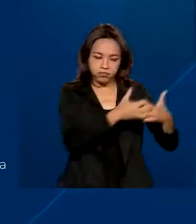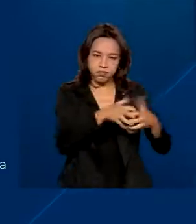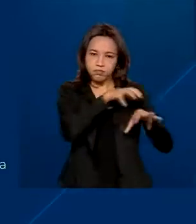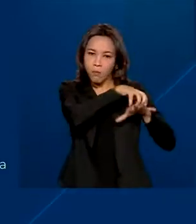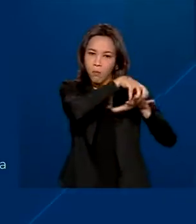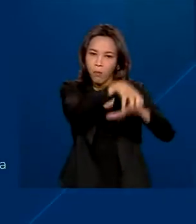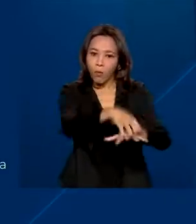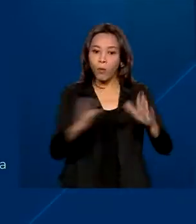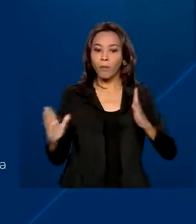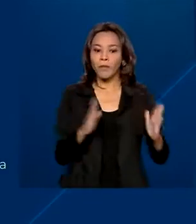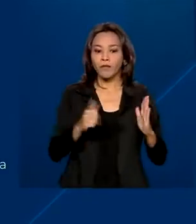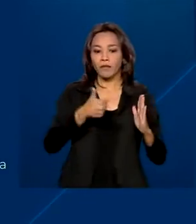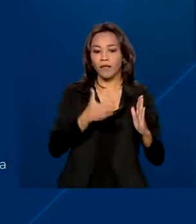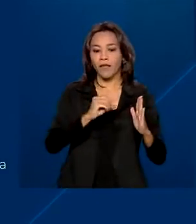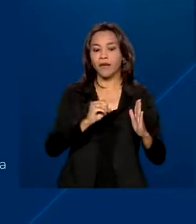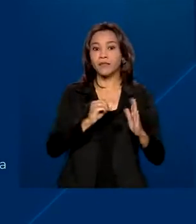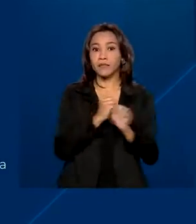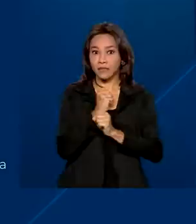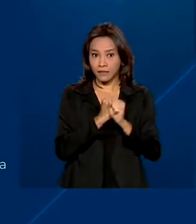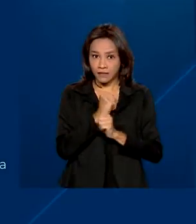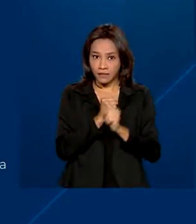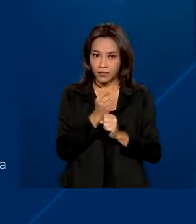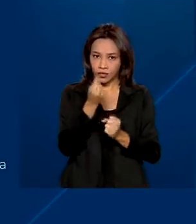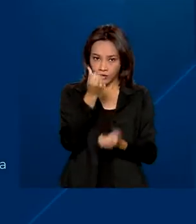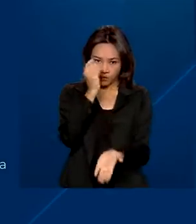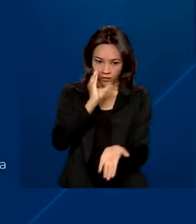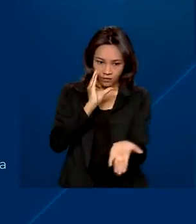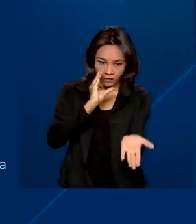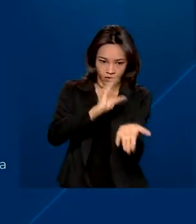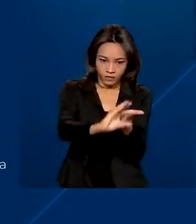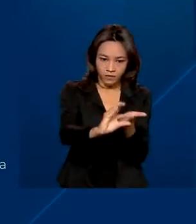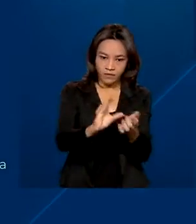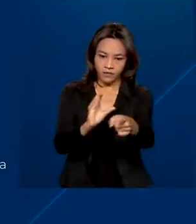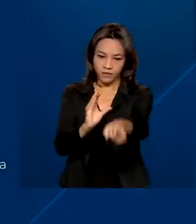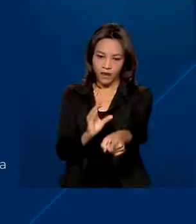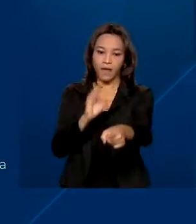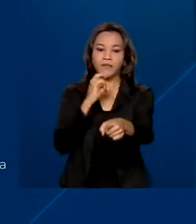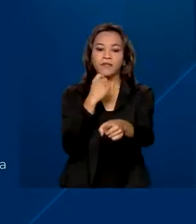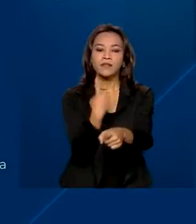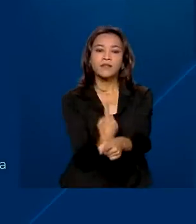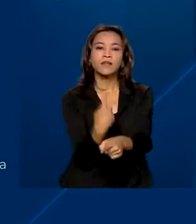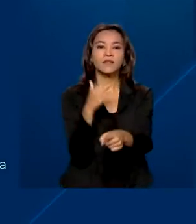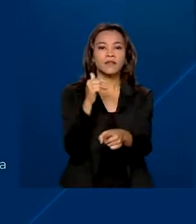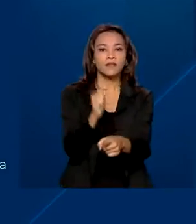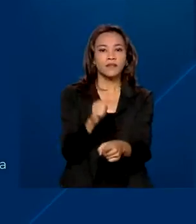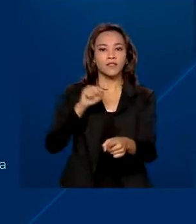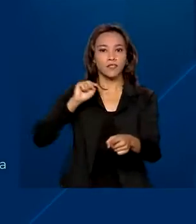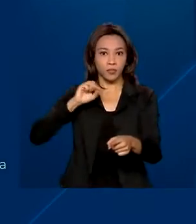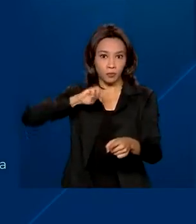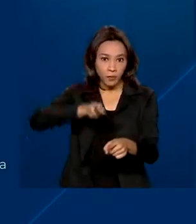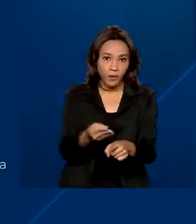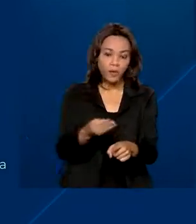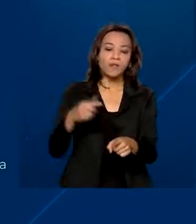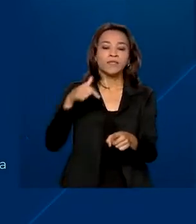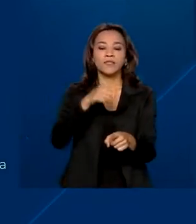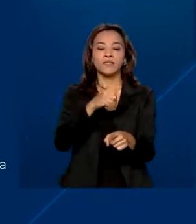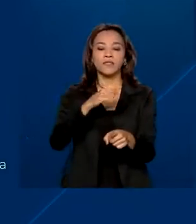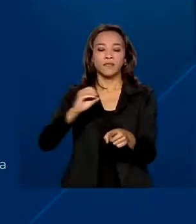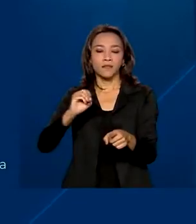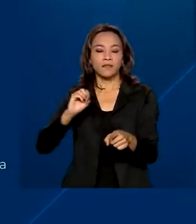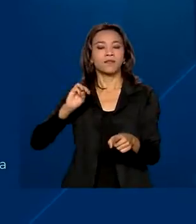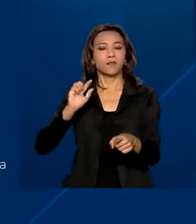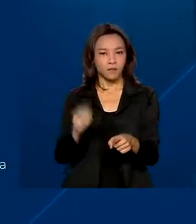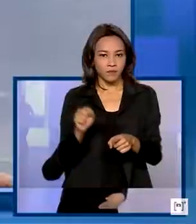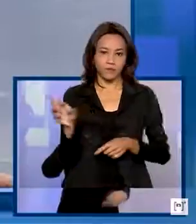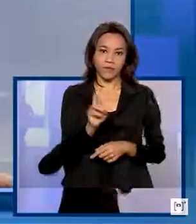durar 10 anos e os investimentos no local, por parte do vencedor do leilão, são estimados em 17 milhões e 700